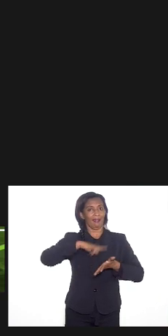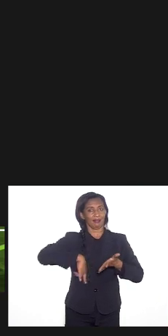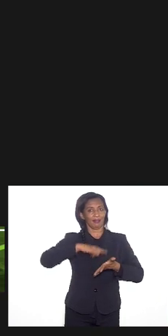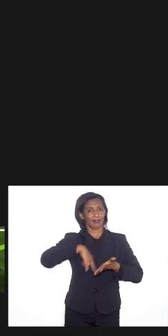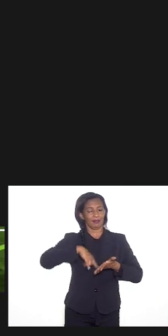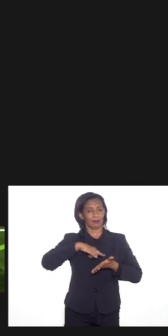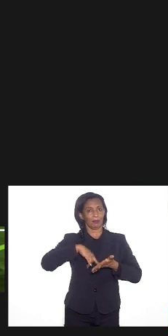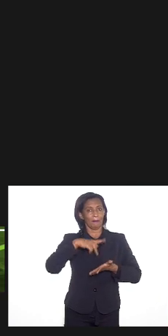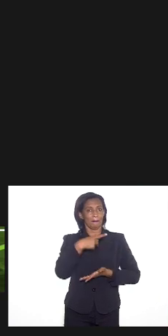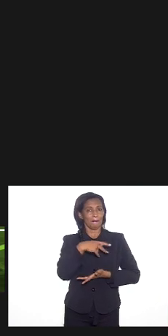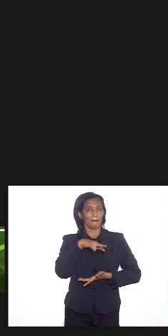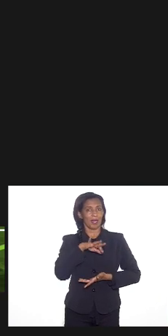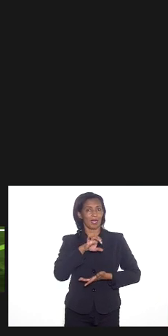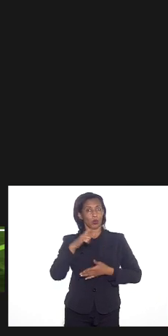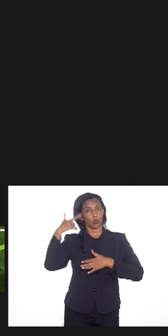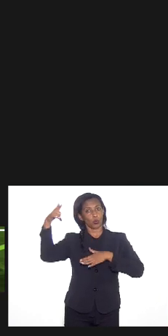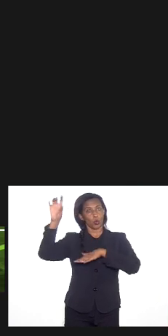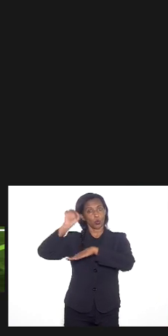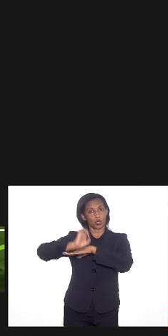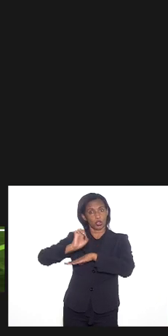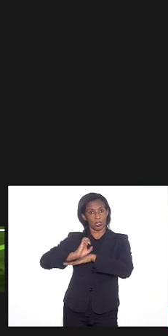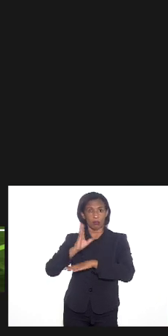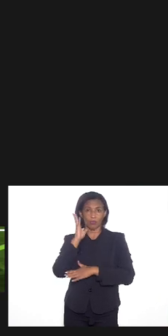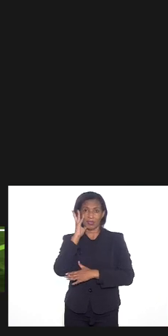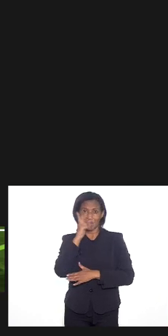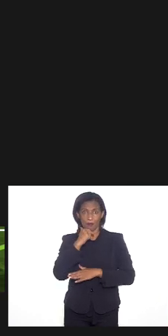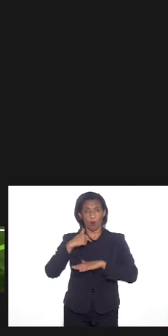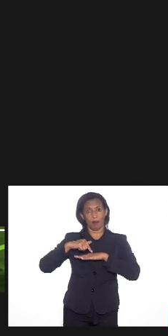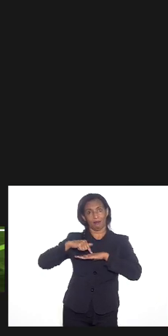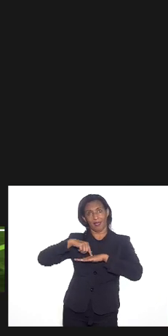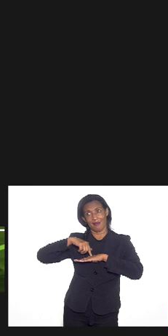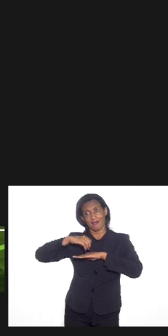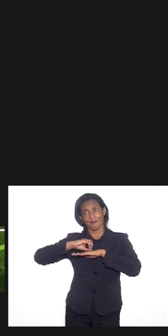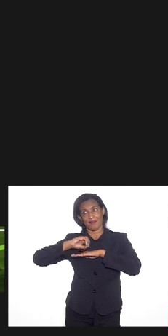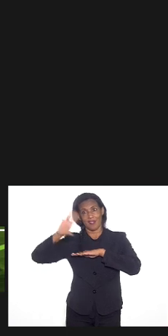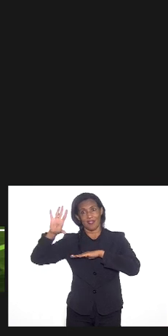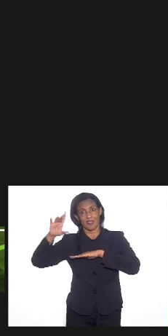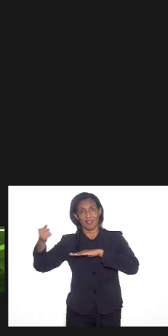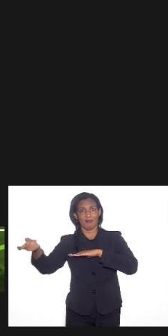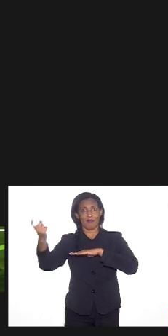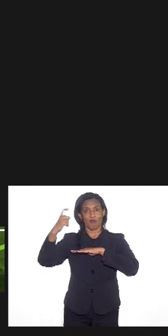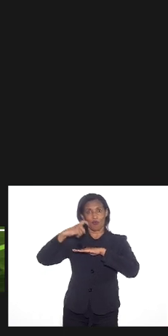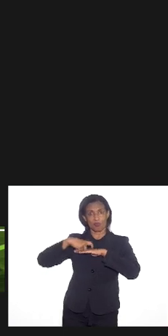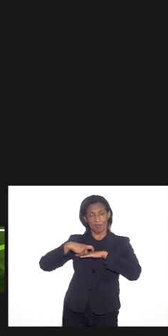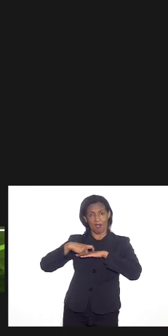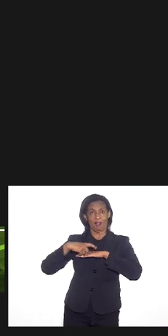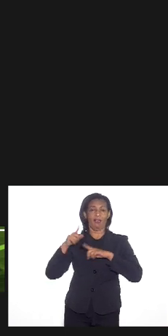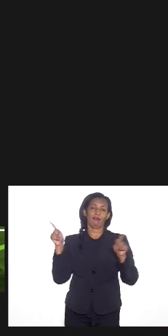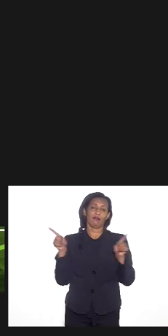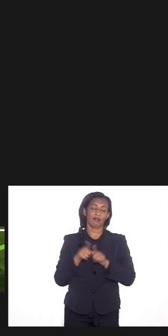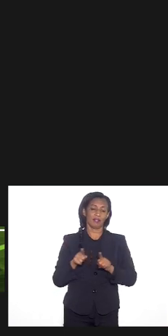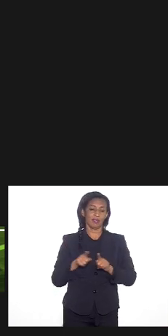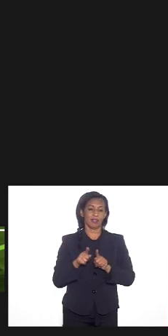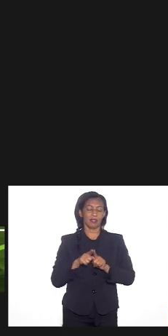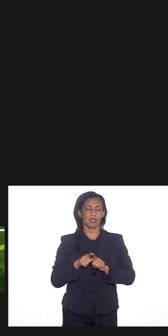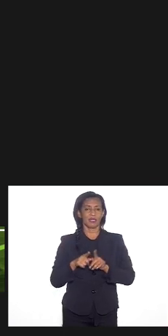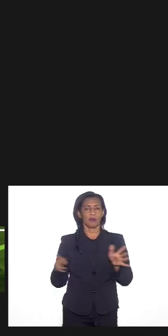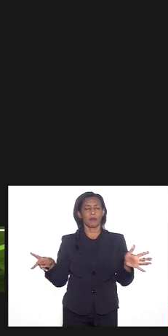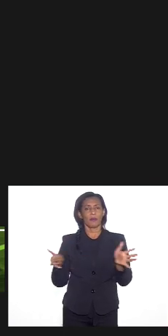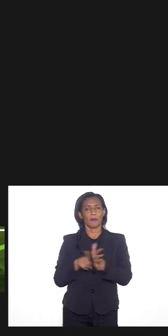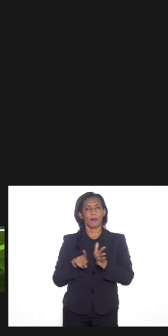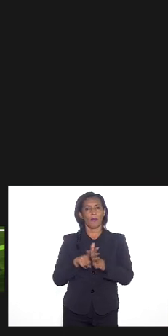estados porque tem um tempo de demora para ida e retorno também algumas quebras que dependem de instâncias do